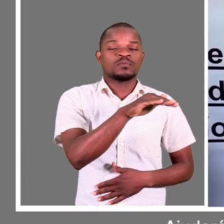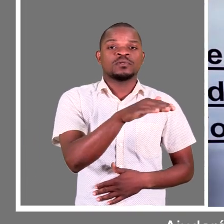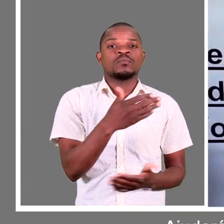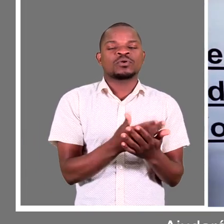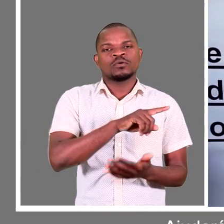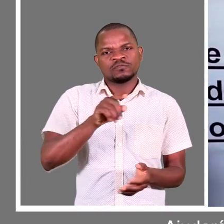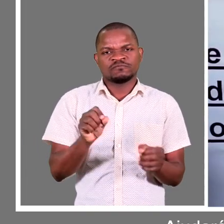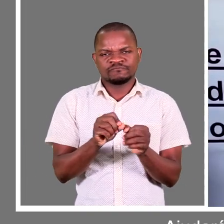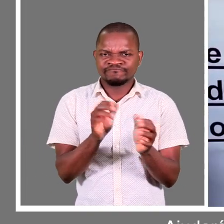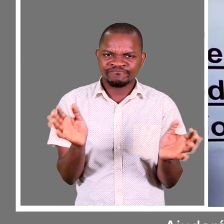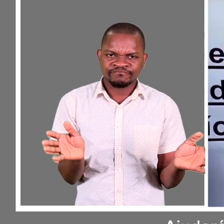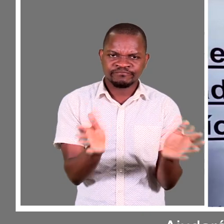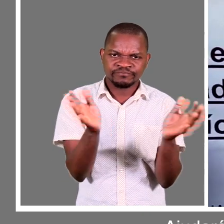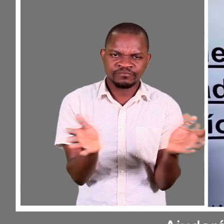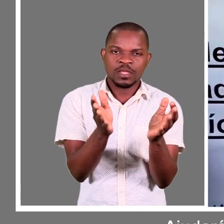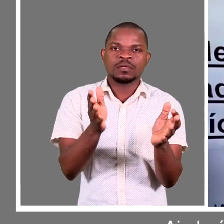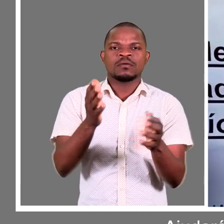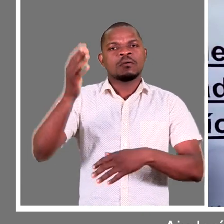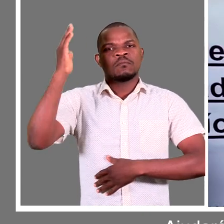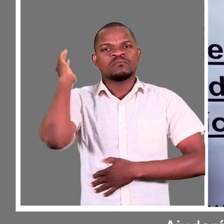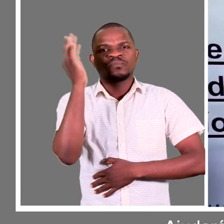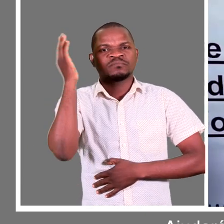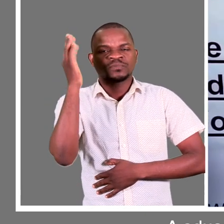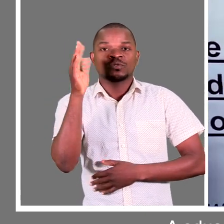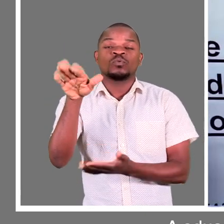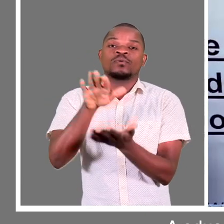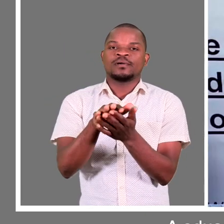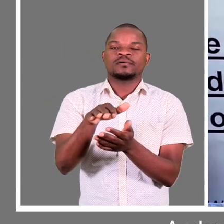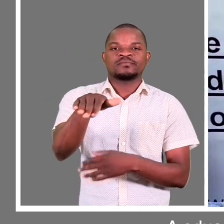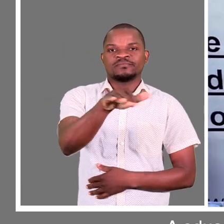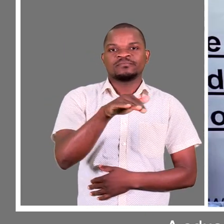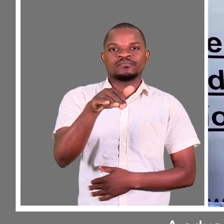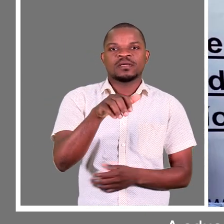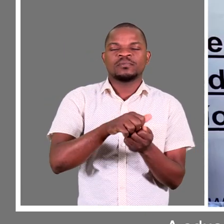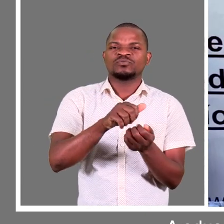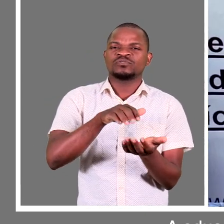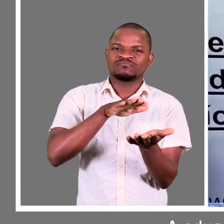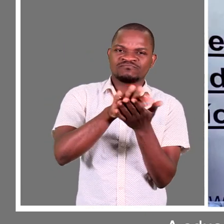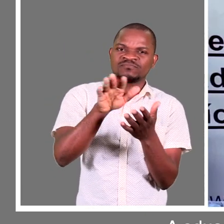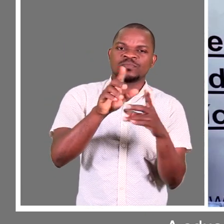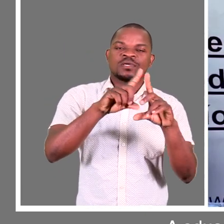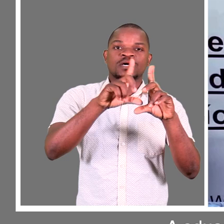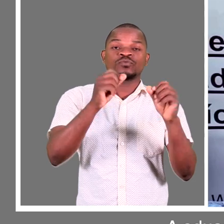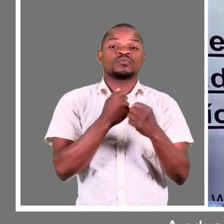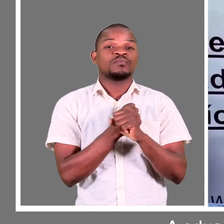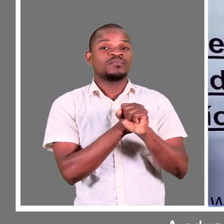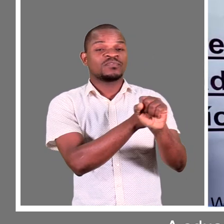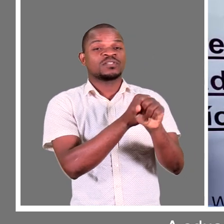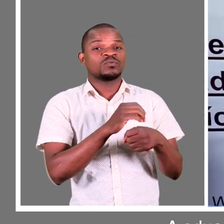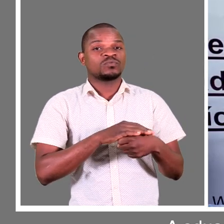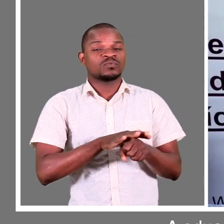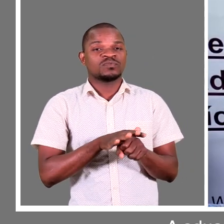porque nós vamos promover as palestras nas comunidades. Então, é educado sobre a